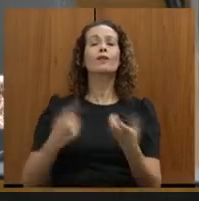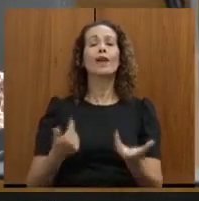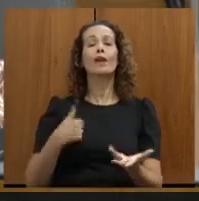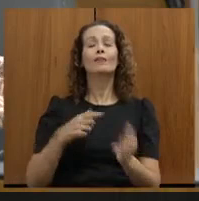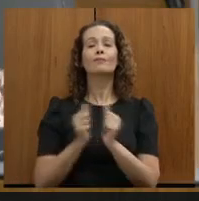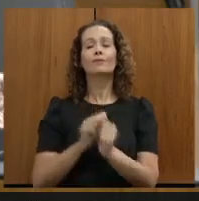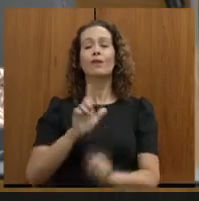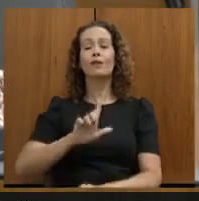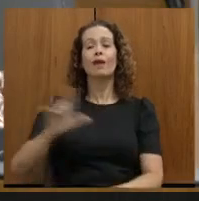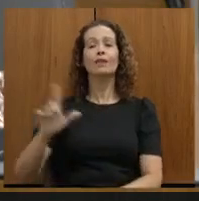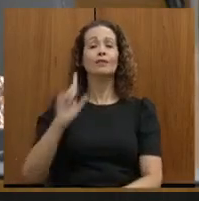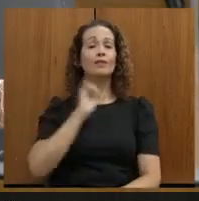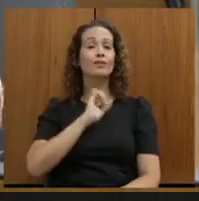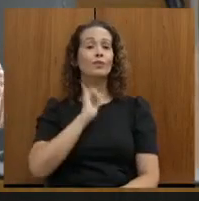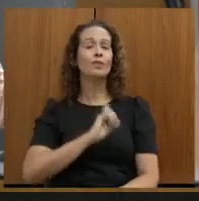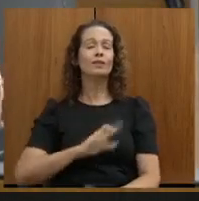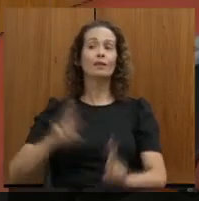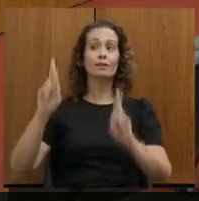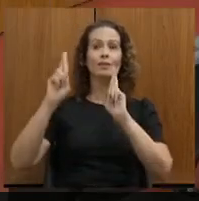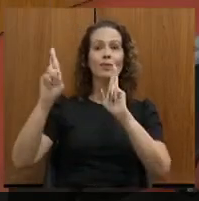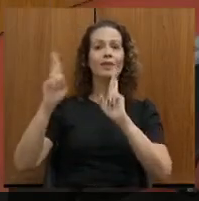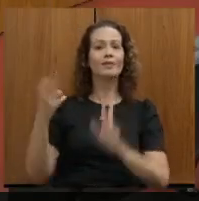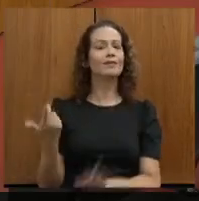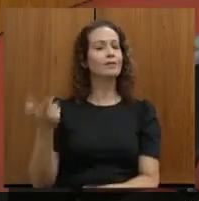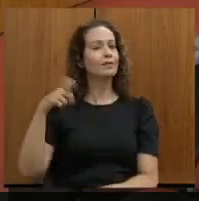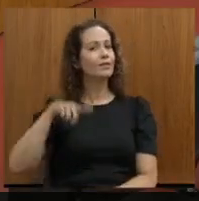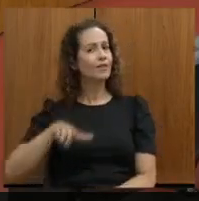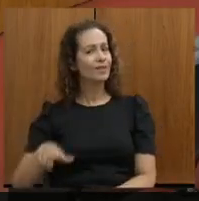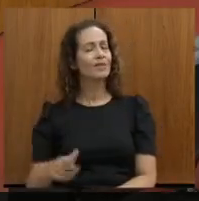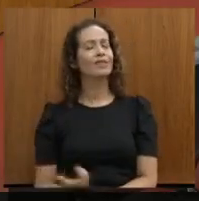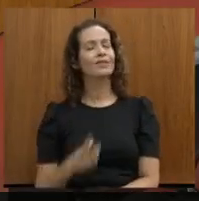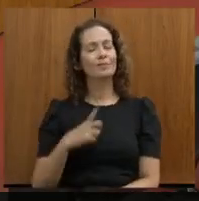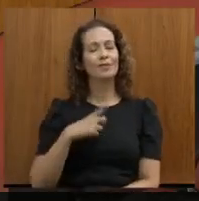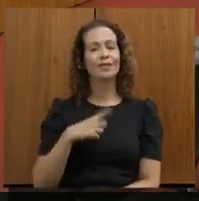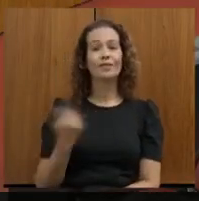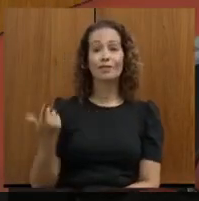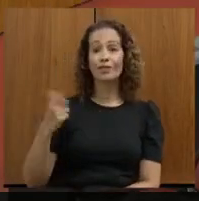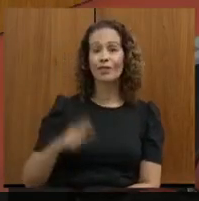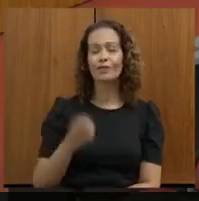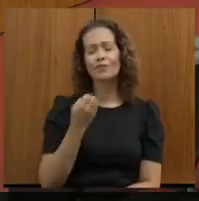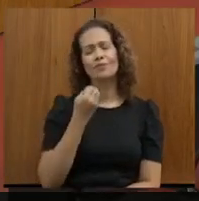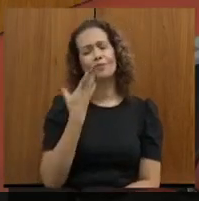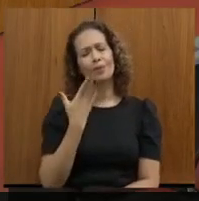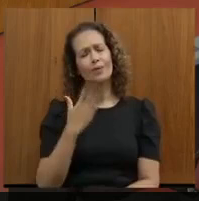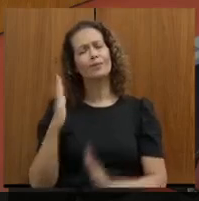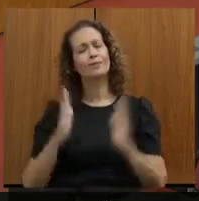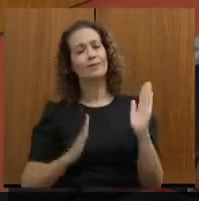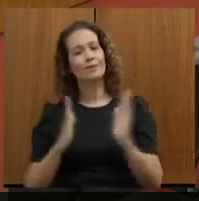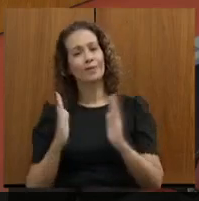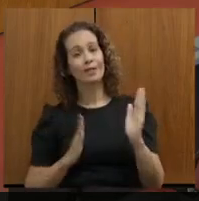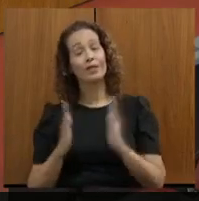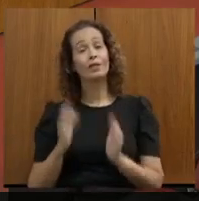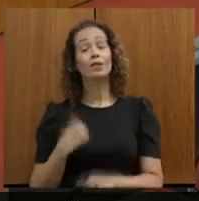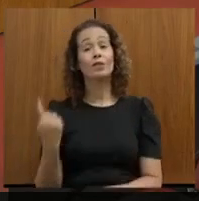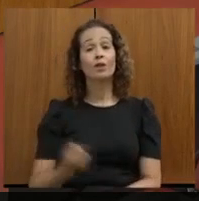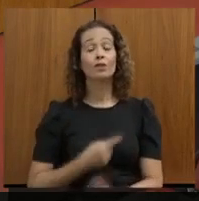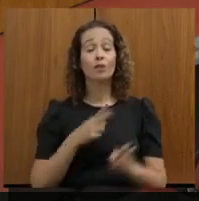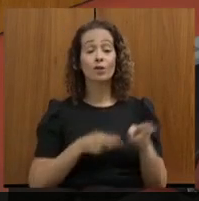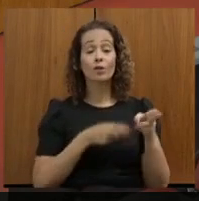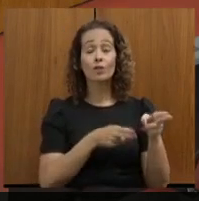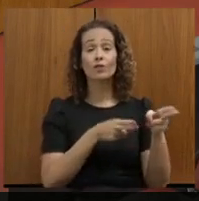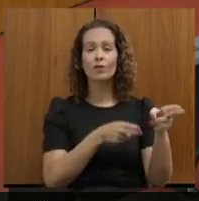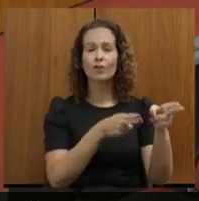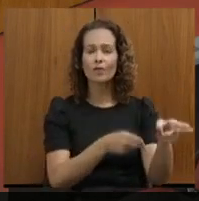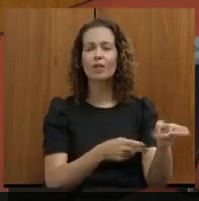Minas, ressurge a esperança. Vamos ter de novo bons momentos. as nossas rodovias que são tão